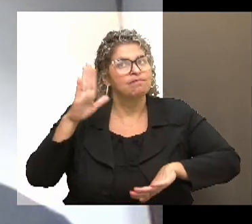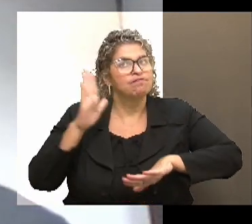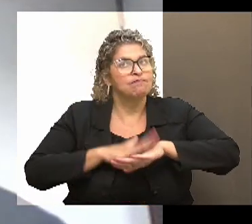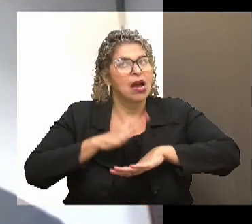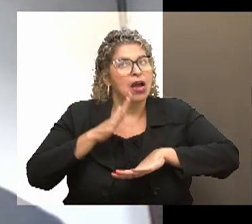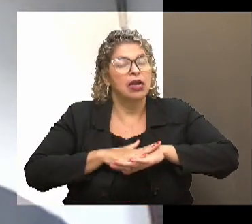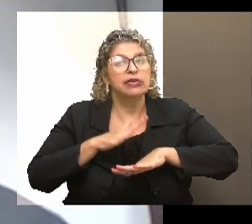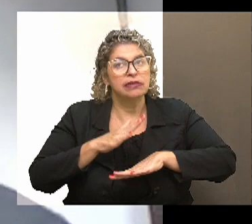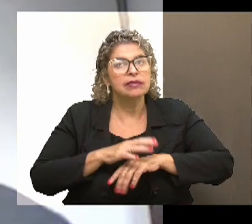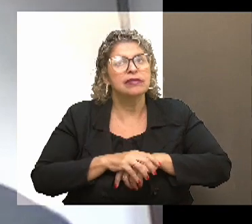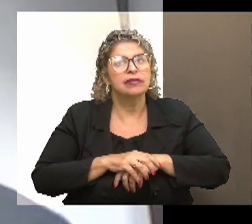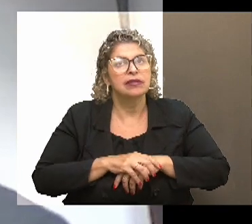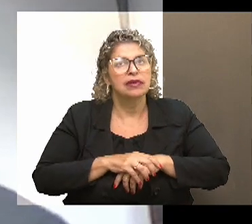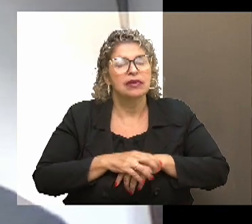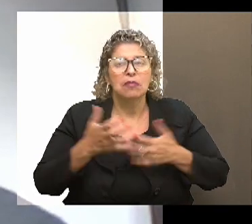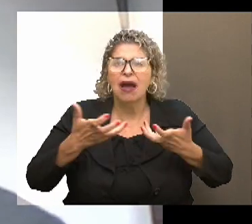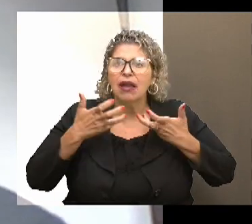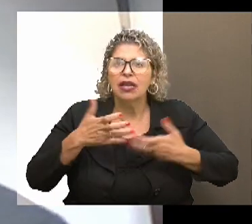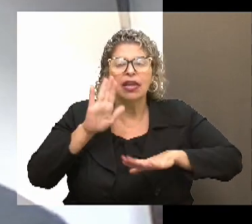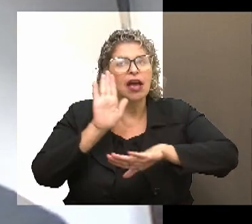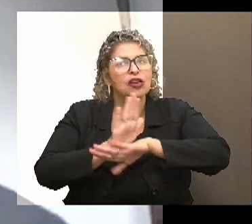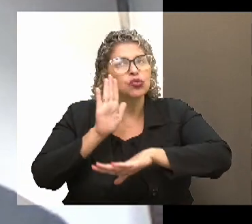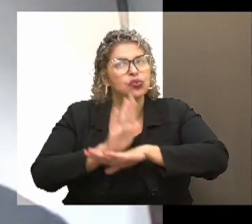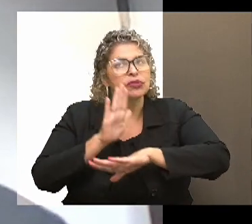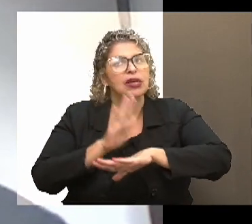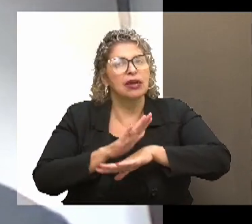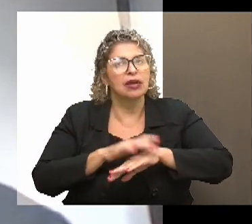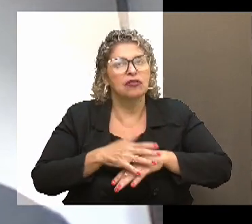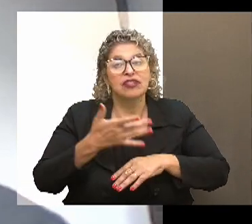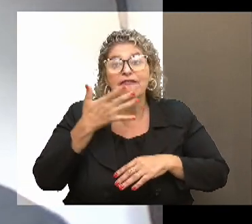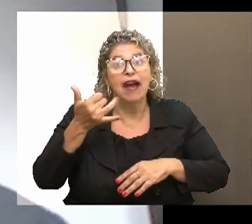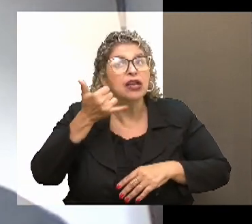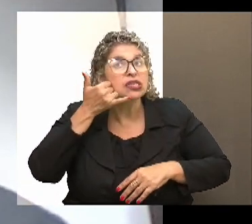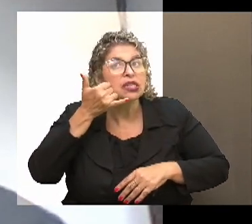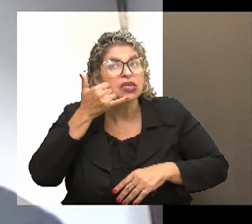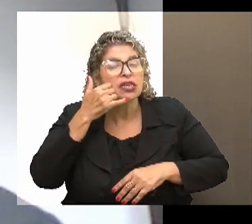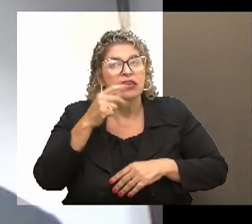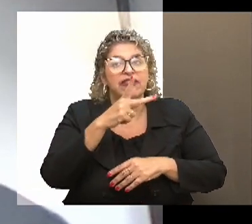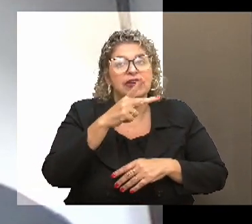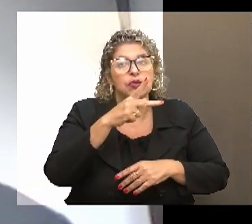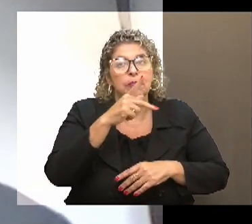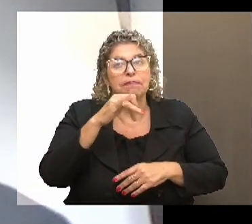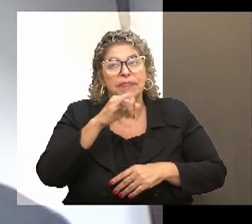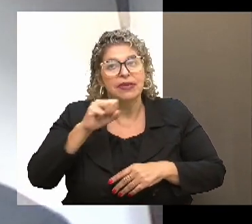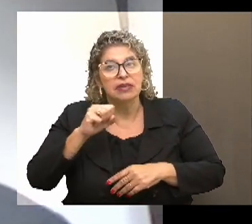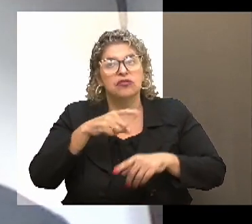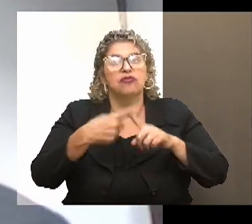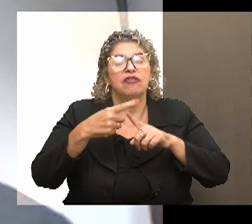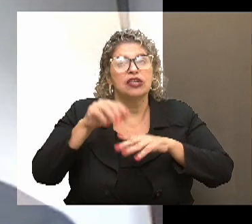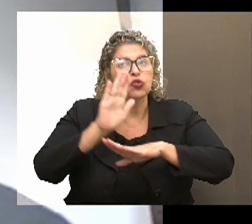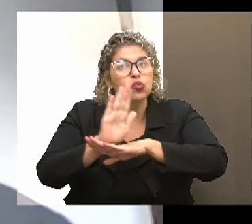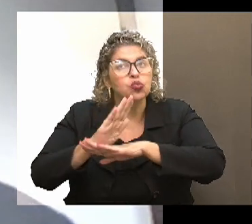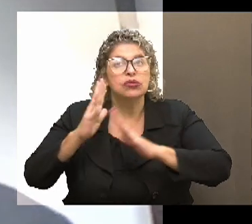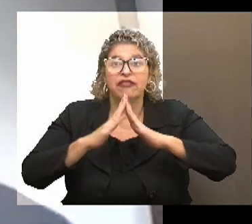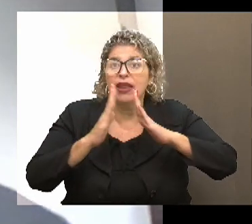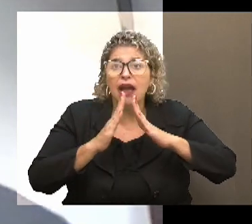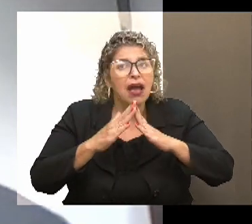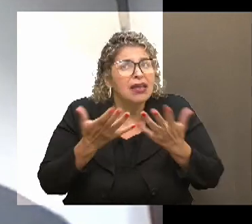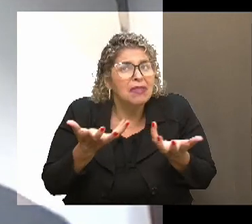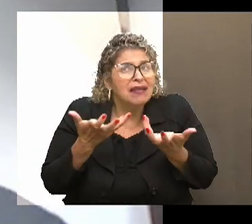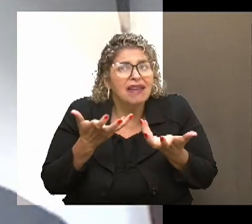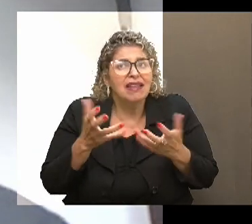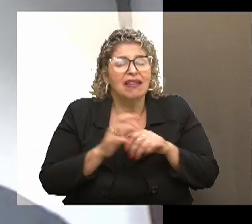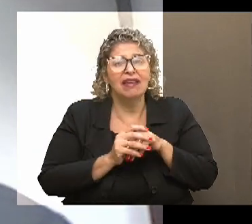anteriormente. E basta querer ajudar. Hoje em dia é muito fácil, com o celular tu faz um pix, tu vai até a casa da pessoa, tu ajuda, basta querer.